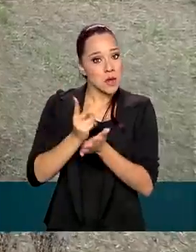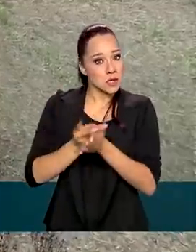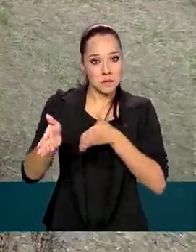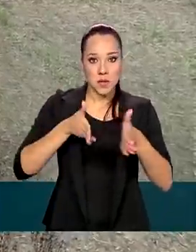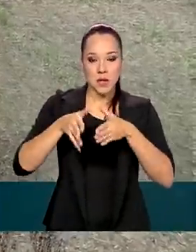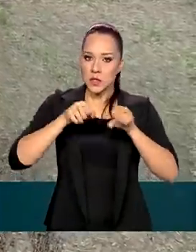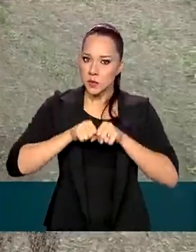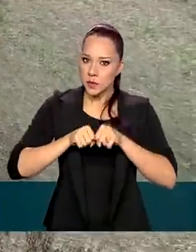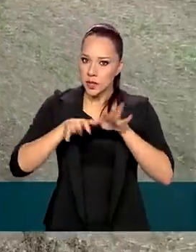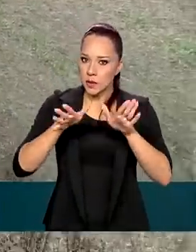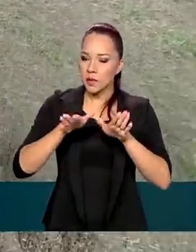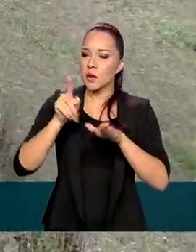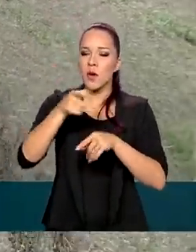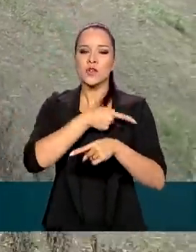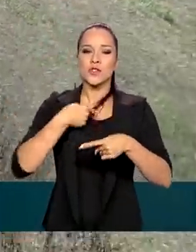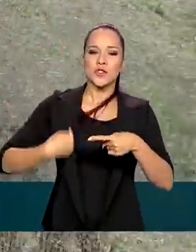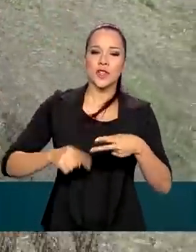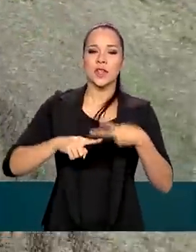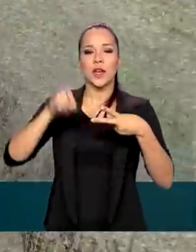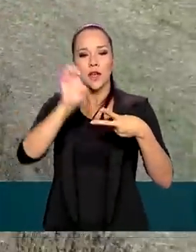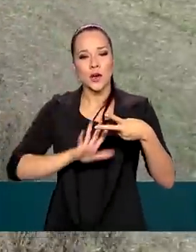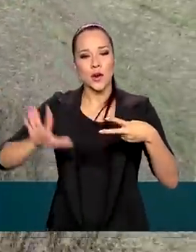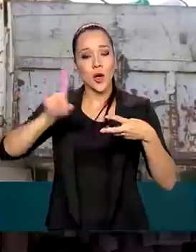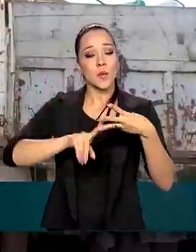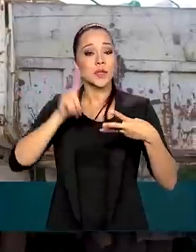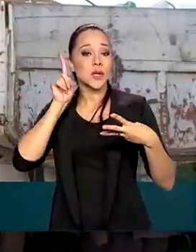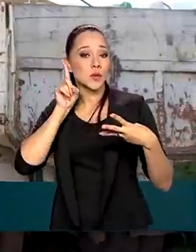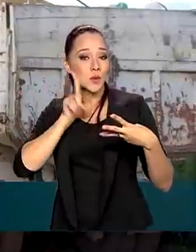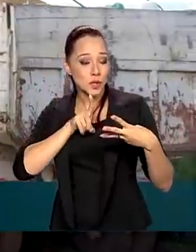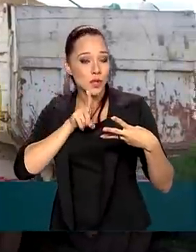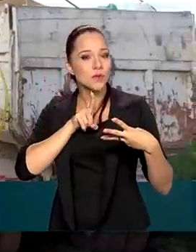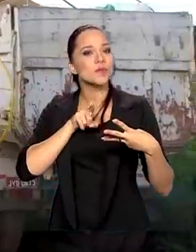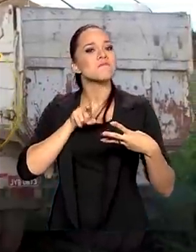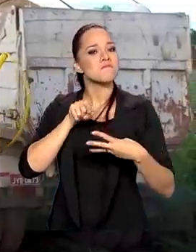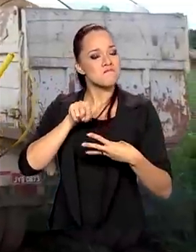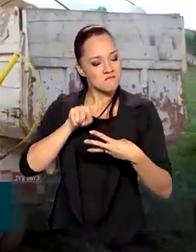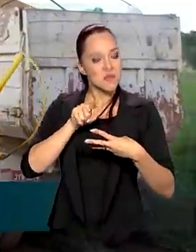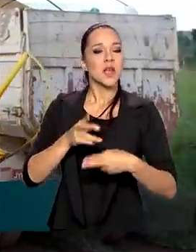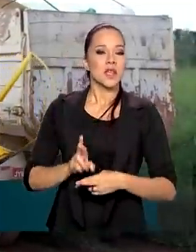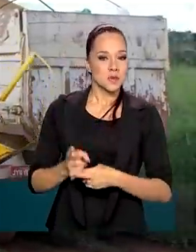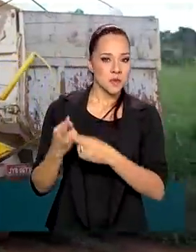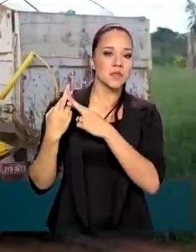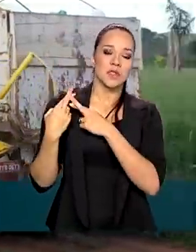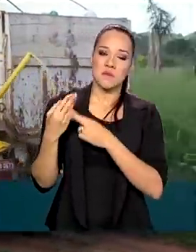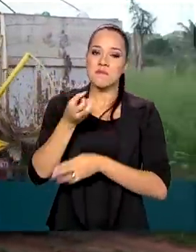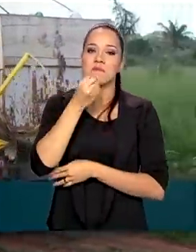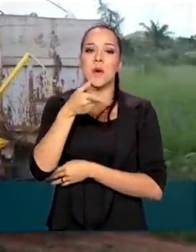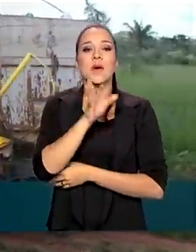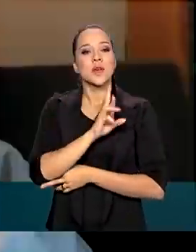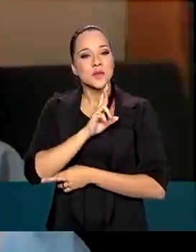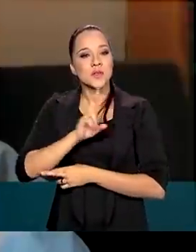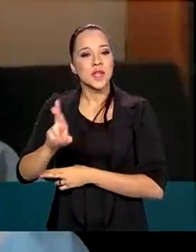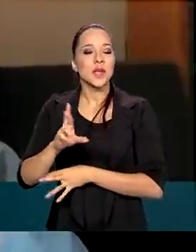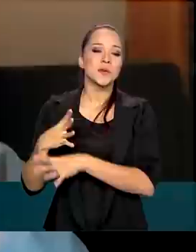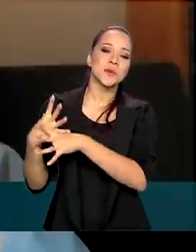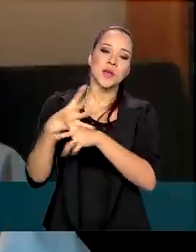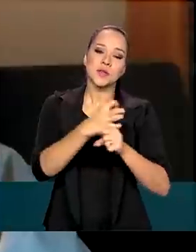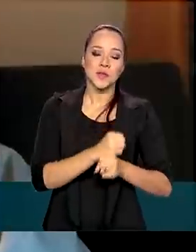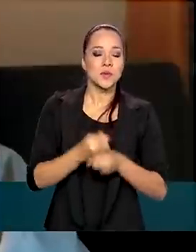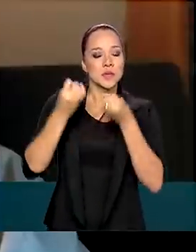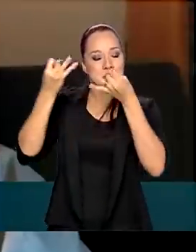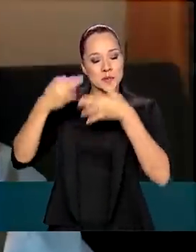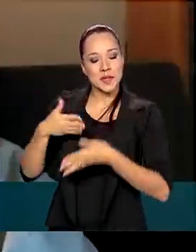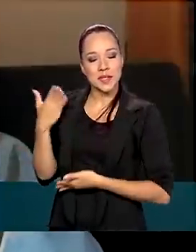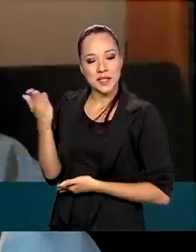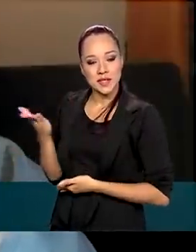pandemia para destinos como a China, Europa e Estados Unidos, foi um dos responsáveis pelo bom resultado da balança, segundo